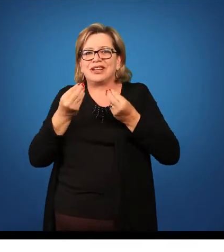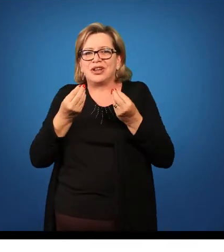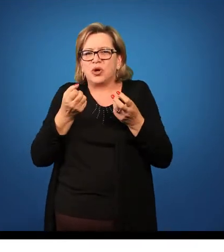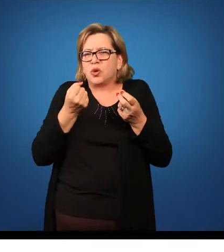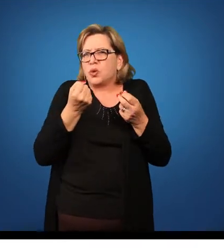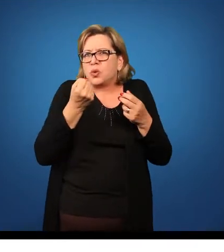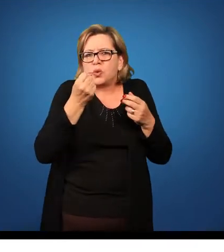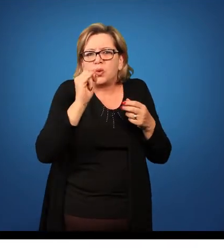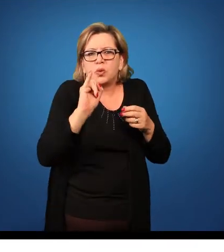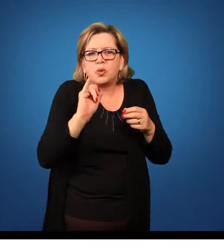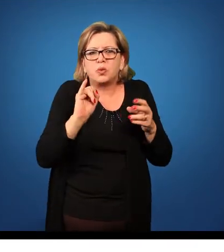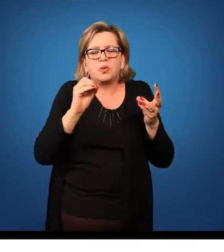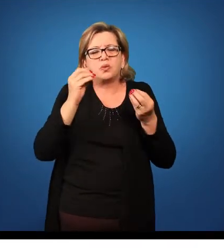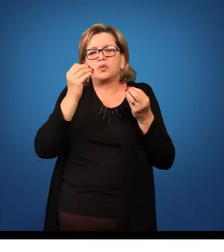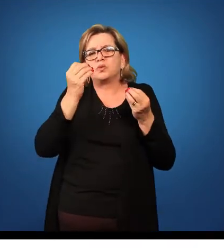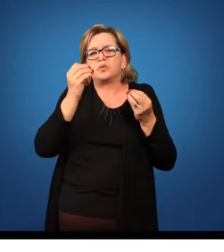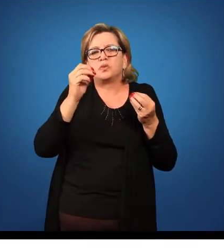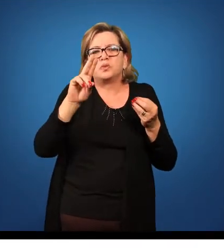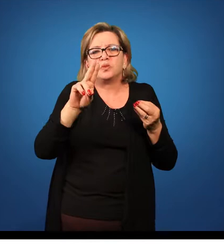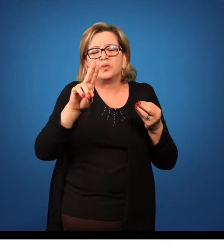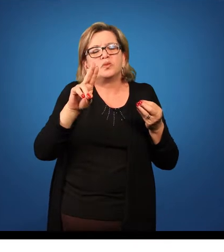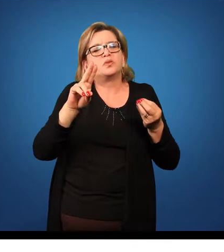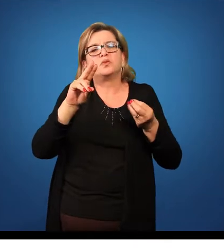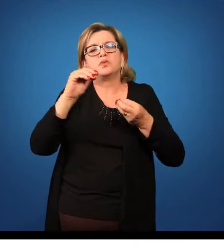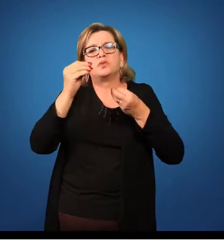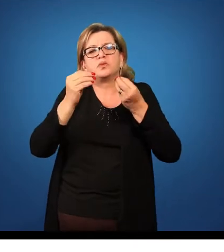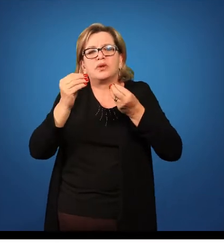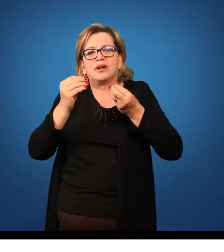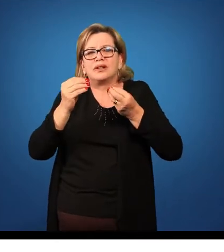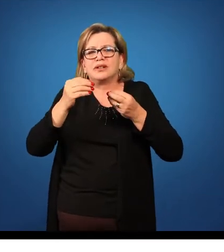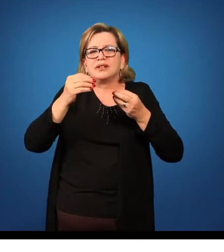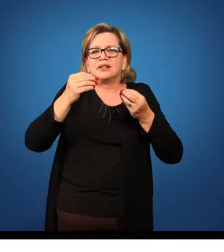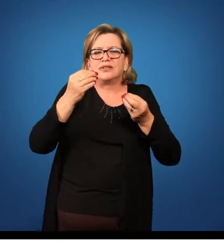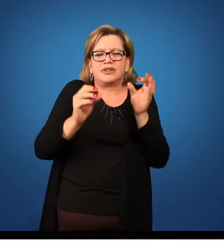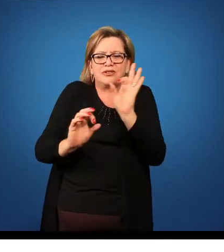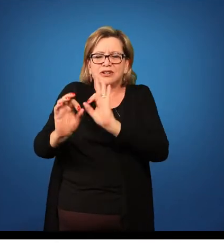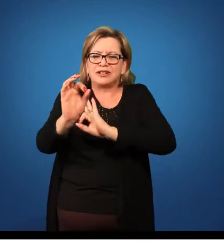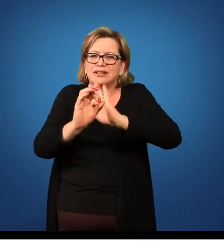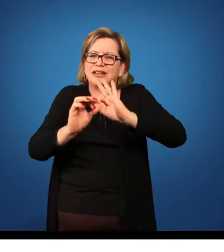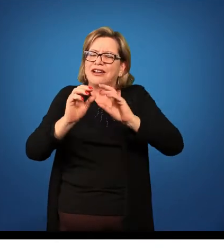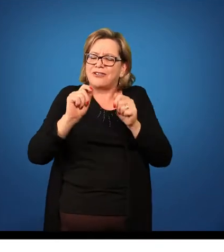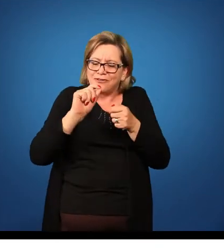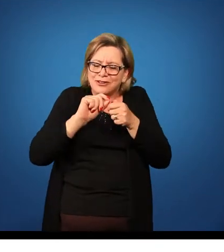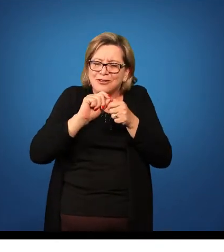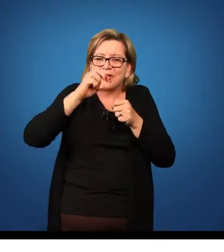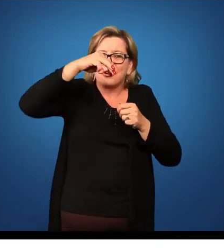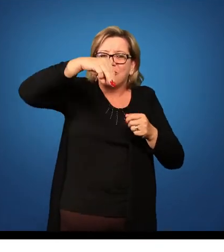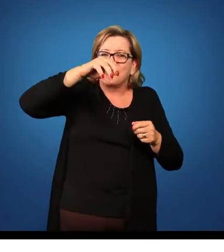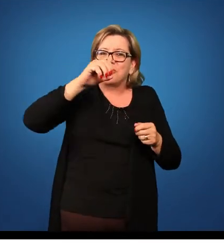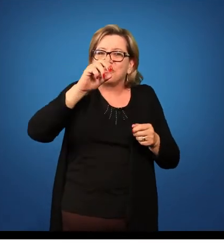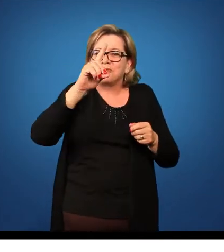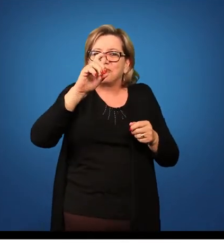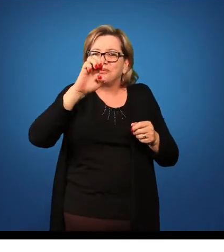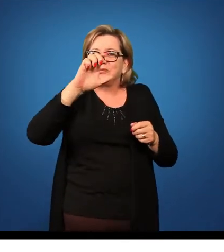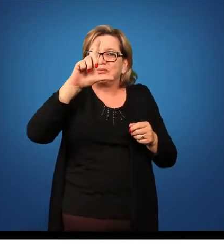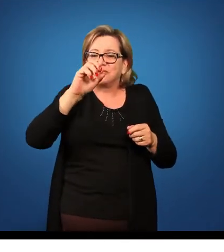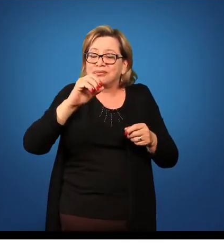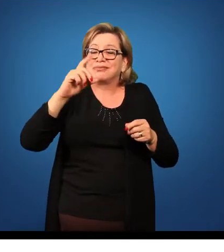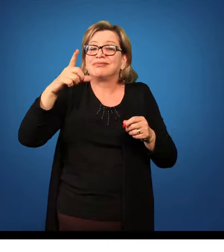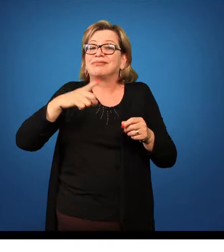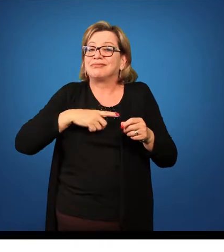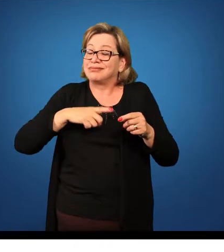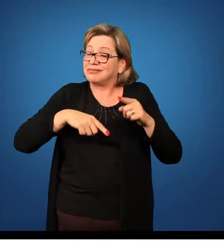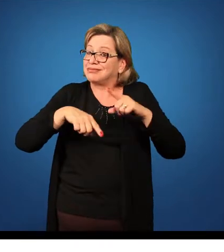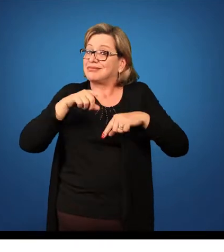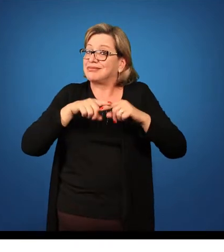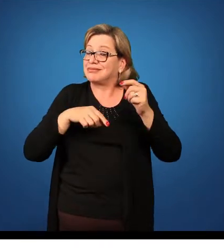alguma substância, algum material reciclável, por exemplo, você vai montar um modelo. Então leve esse material junto para a sua